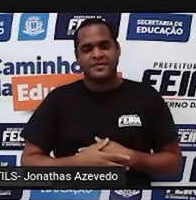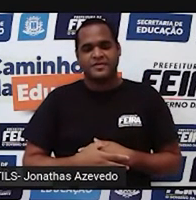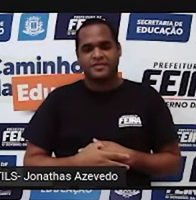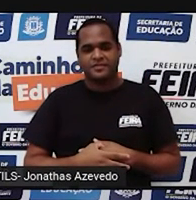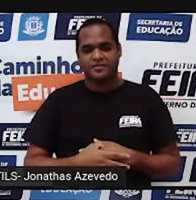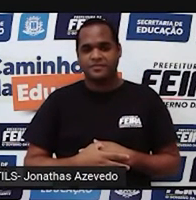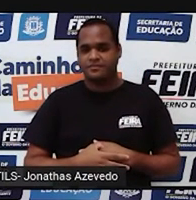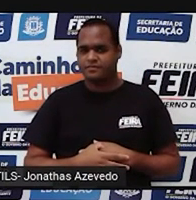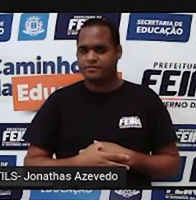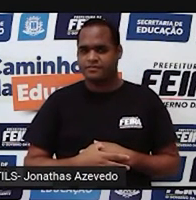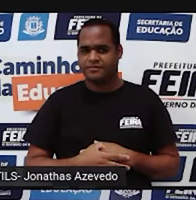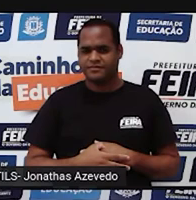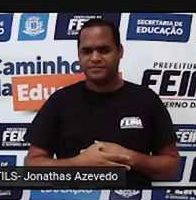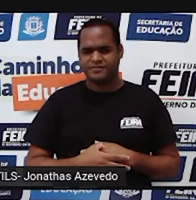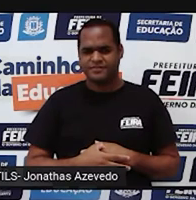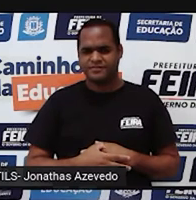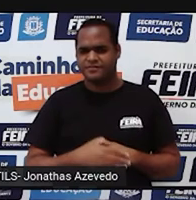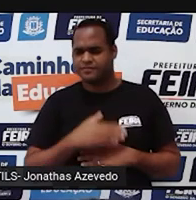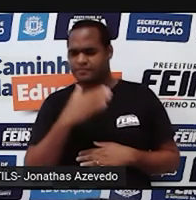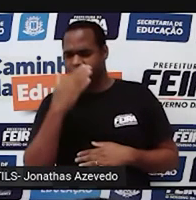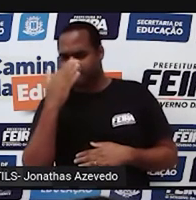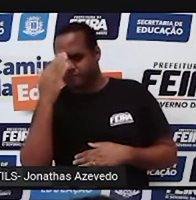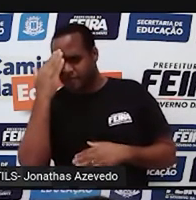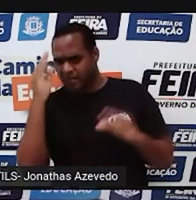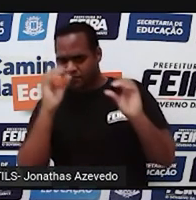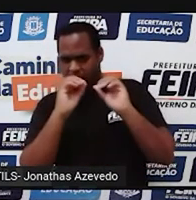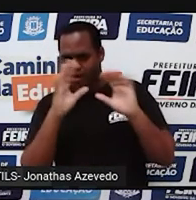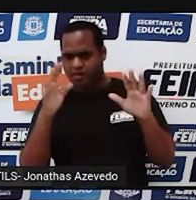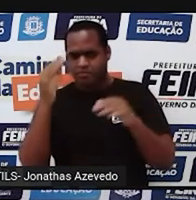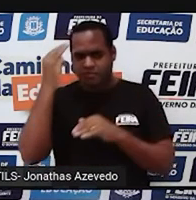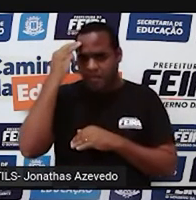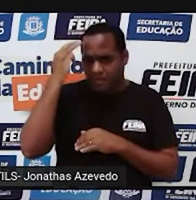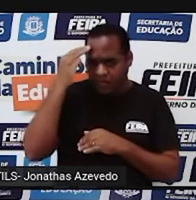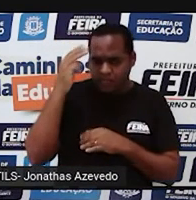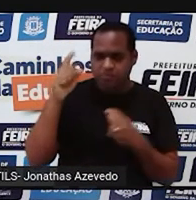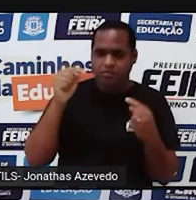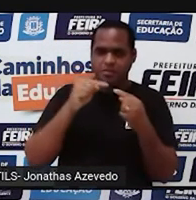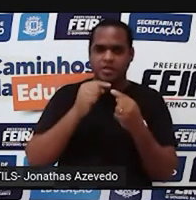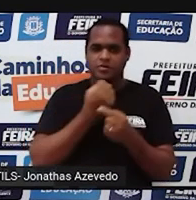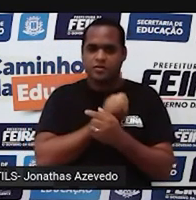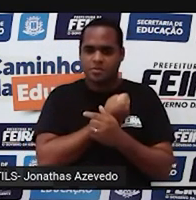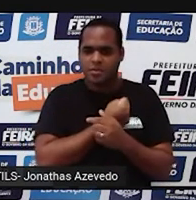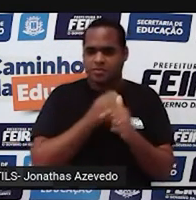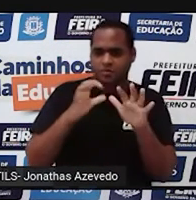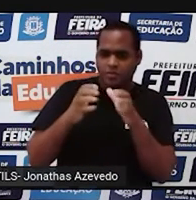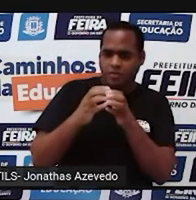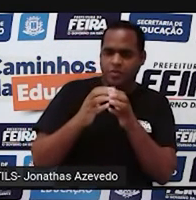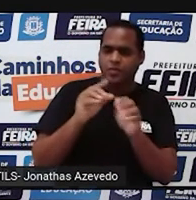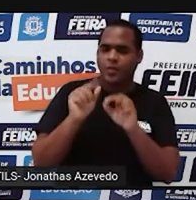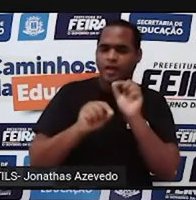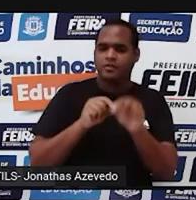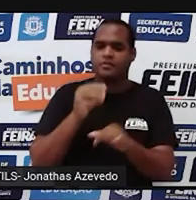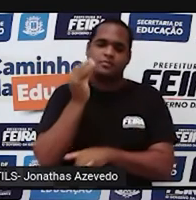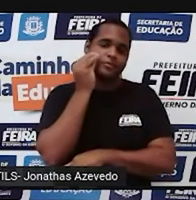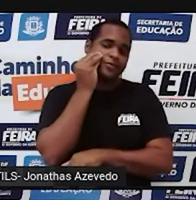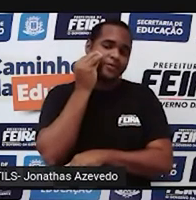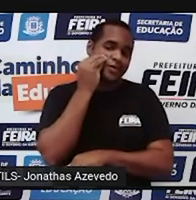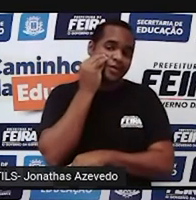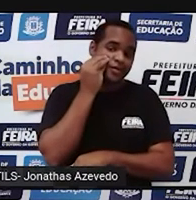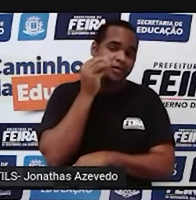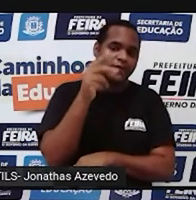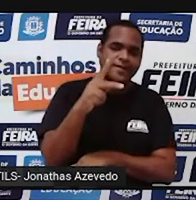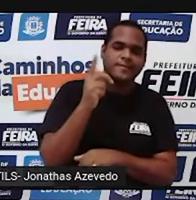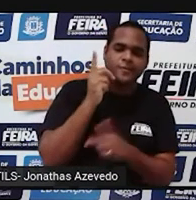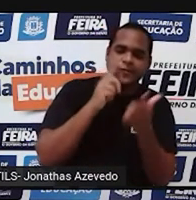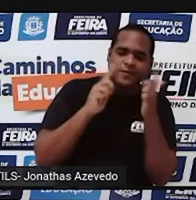Deu pra dar uma refrescadazinha na memória sobre esse conjunto de números, tá? Vamos testar pra ver se a gente